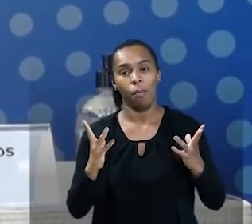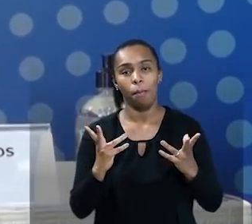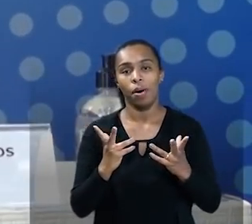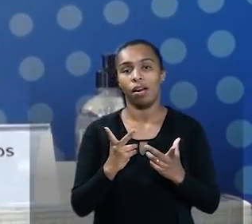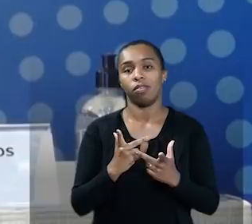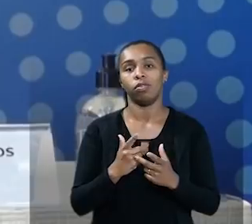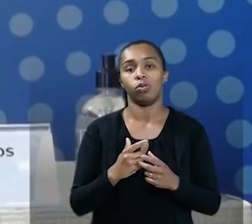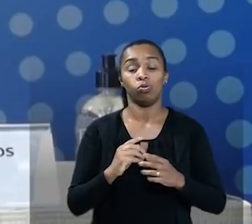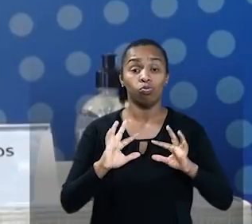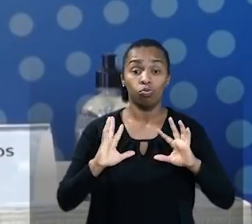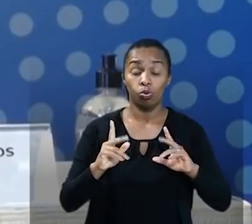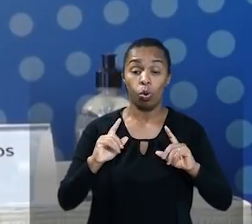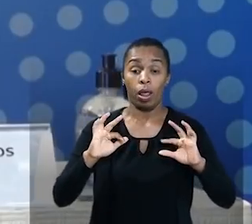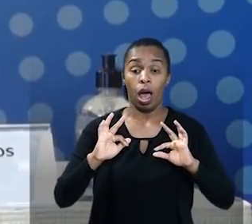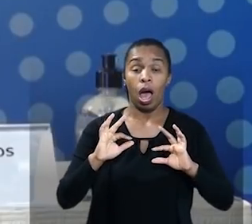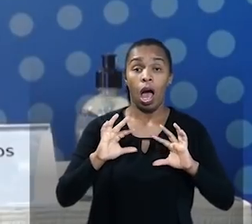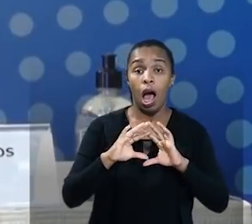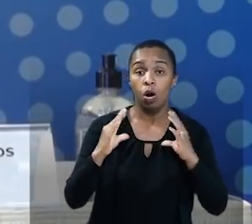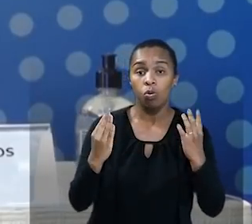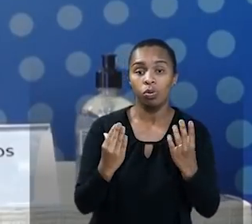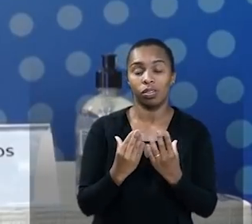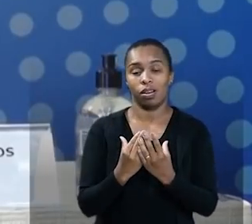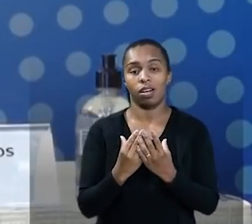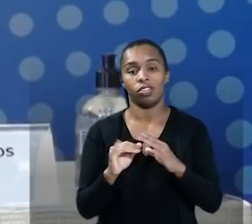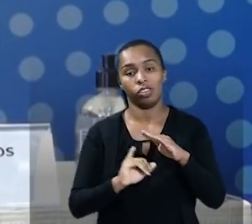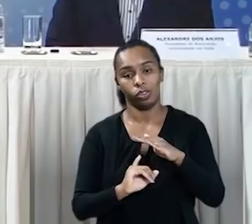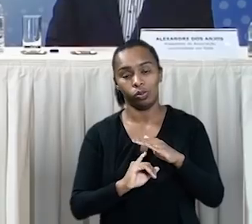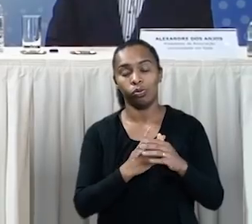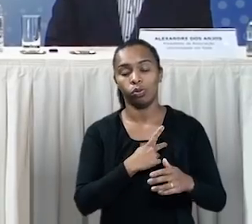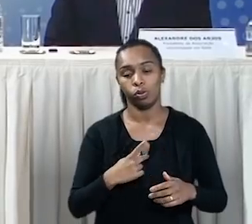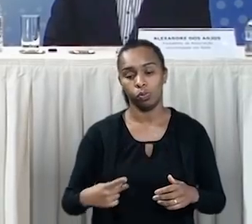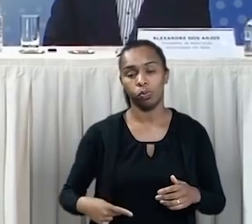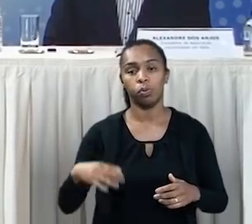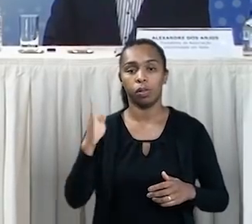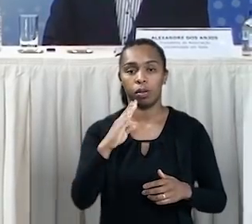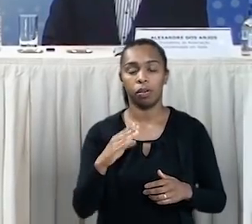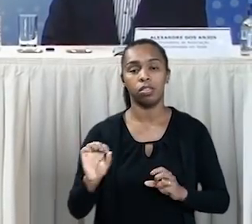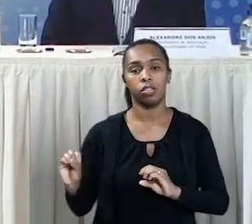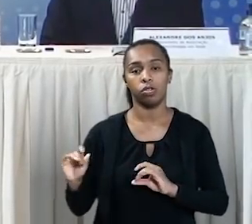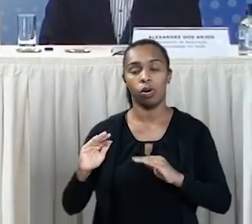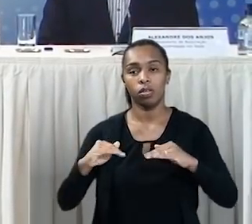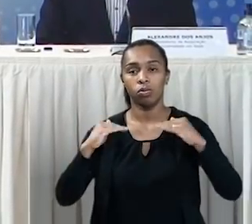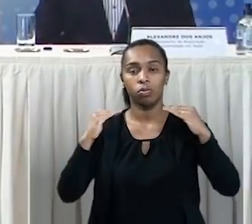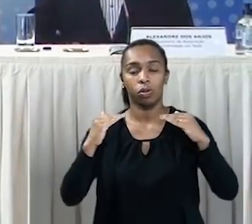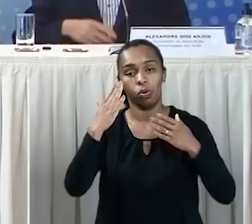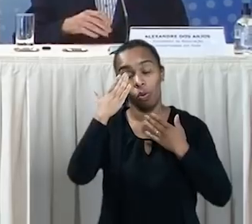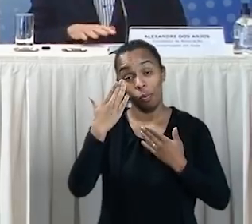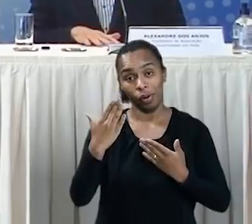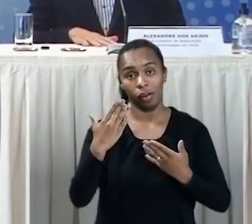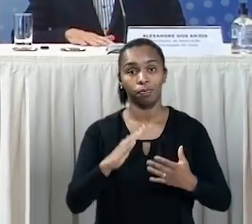comunidade e para as instituições públicas brasileiras de educação superior. Muito obrigado a todos.